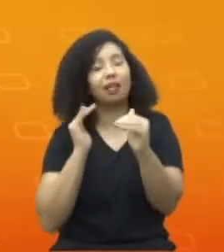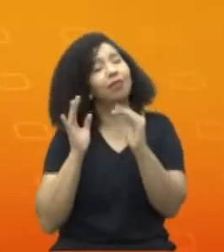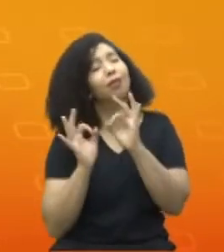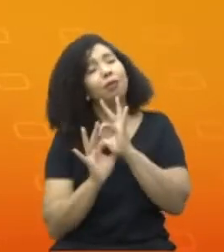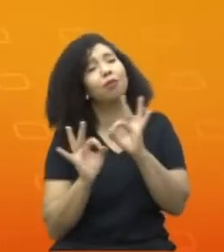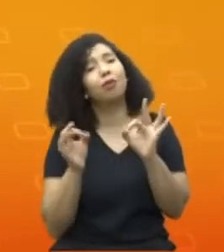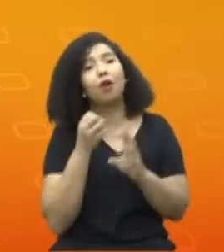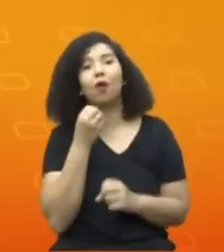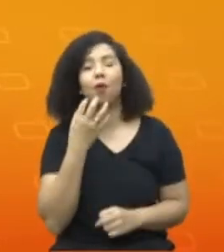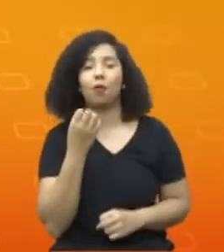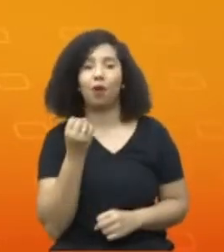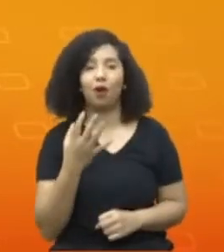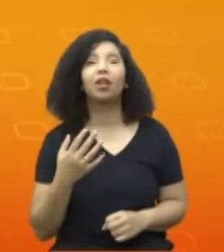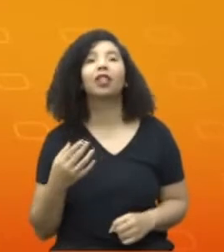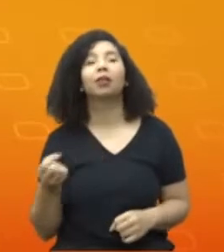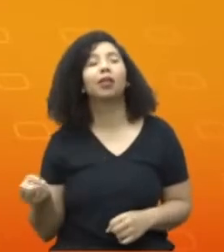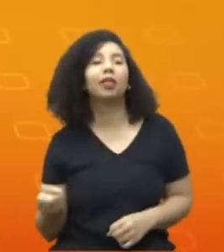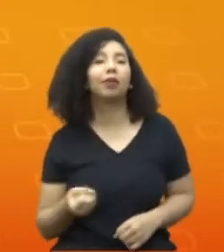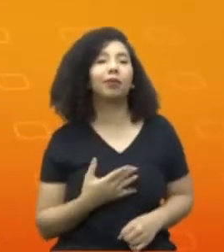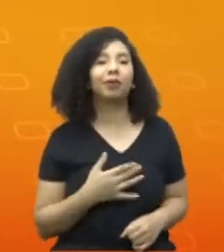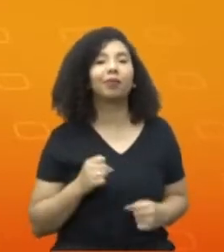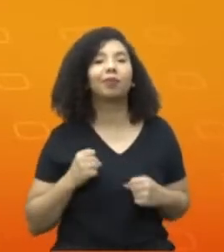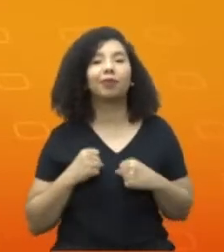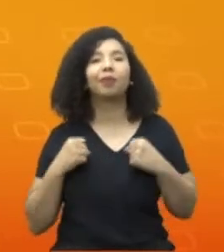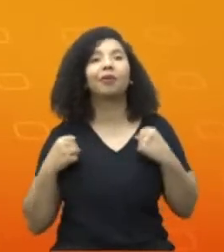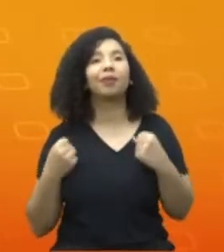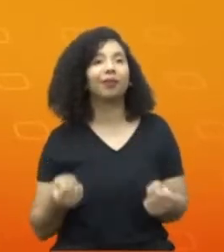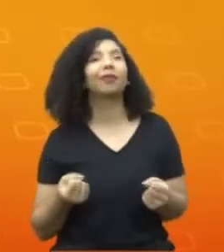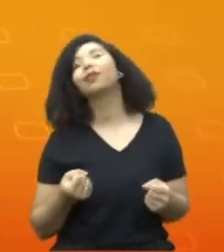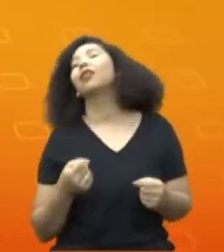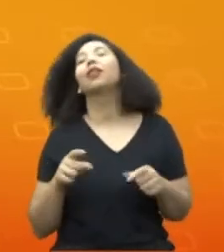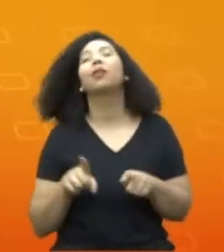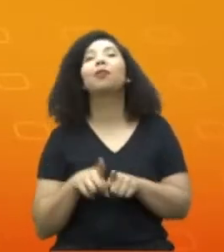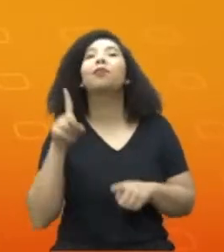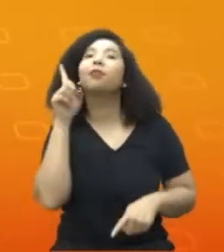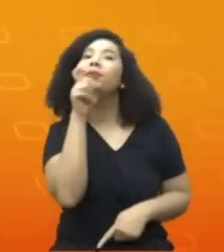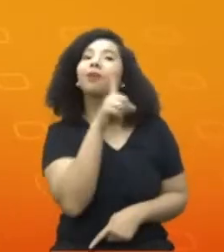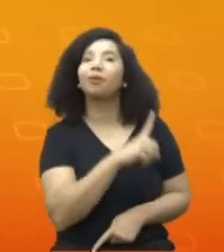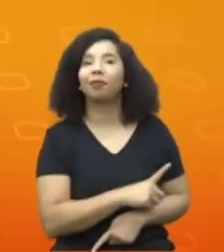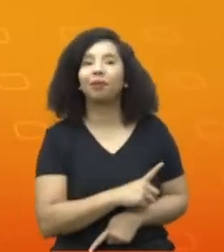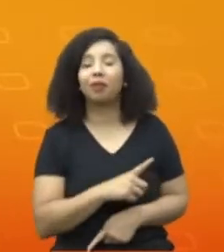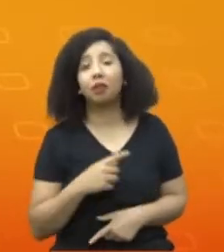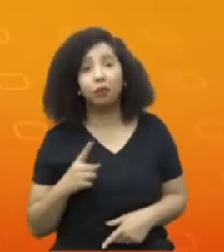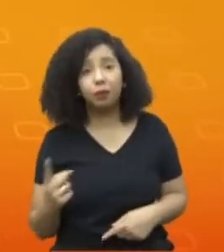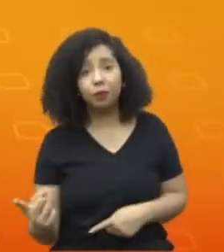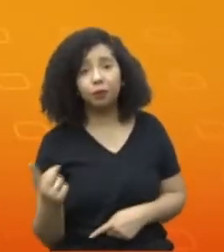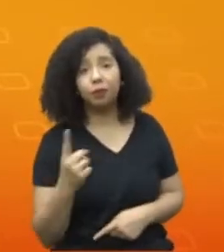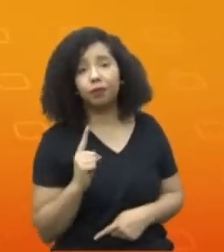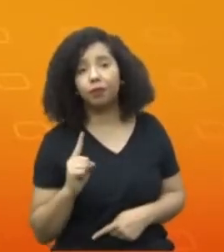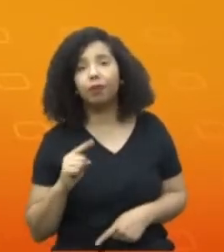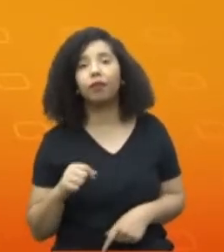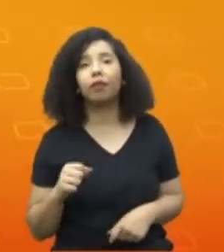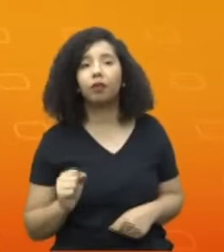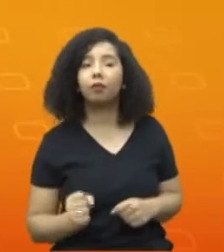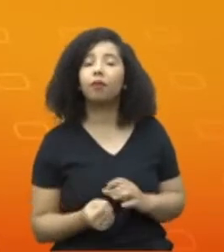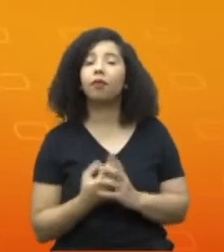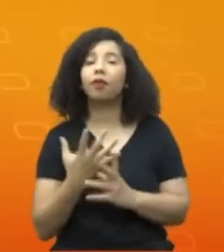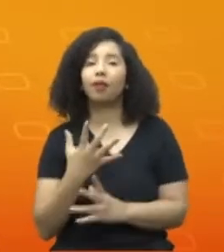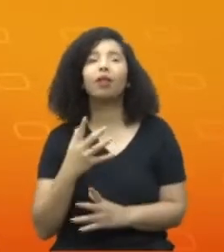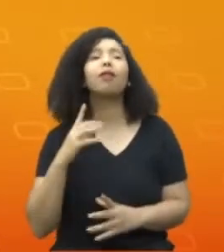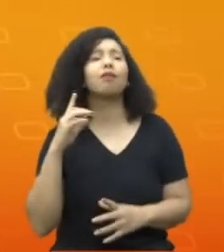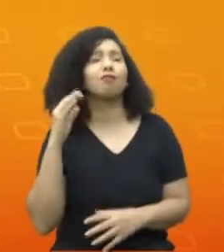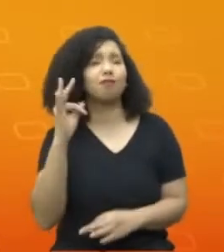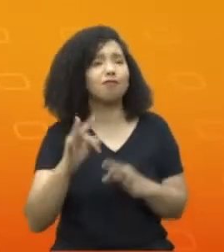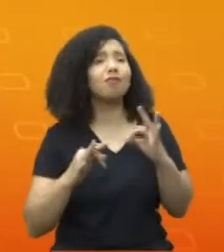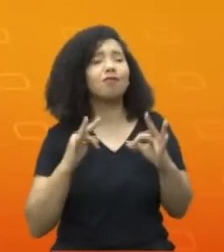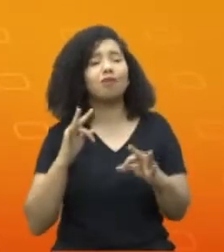renova nossas forças e nos dá fôlego para todos os desafios que estão por vir e os que virão. O que eu tenho certeza é que